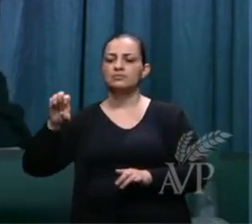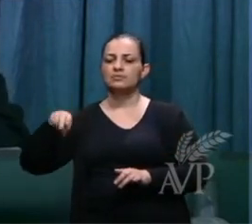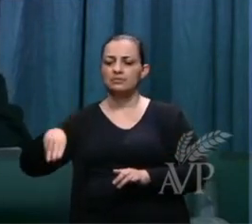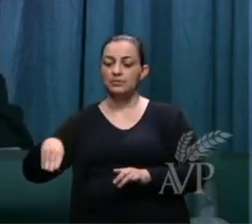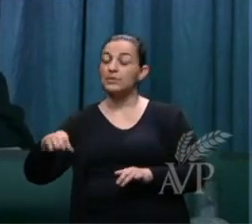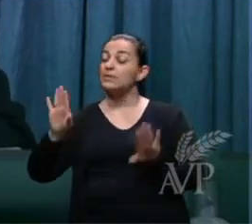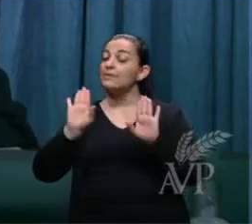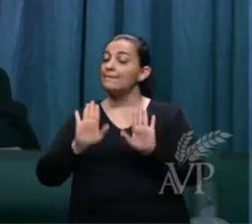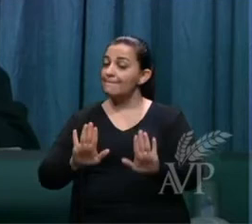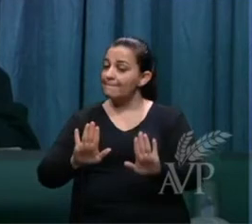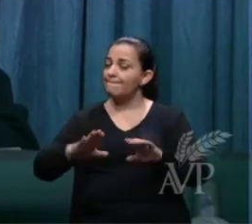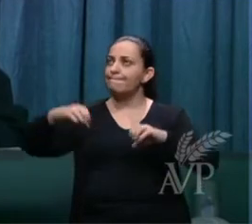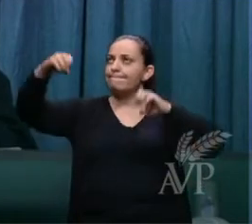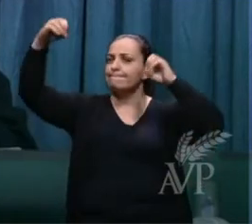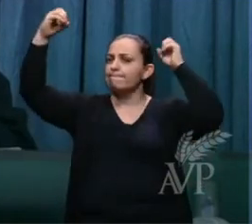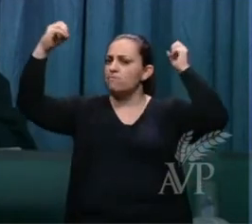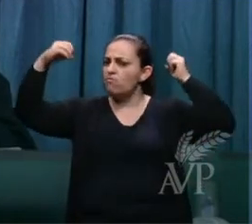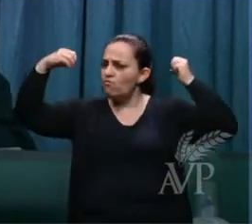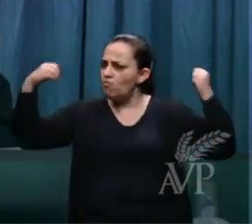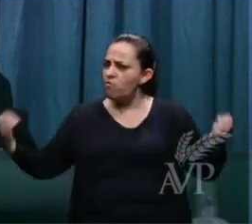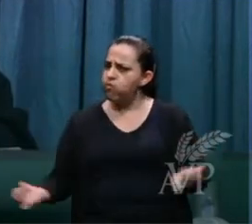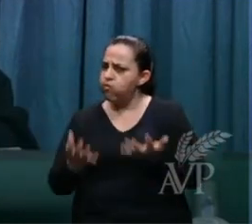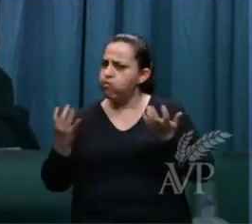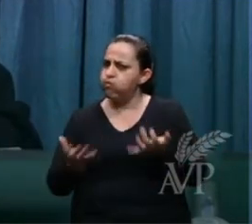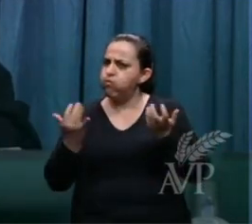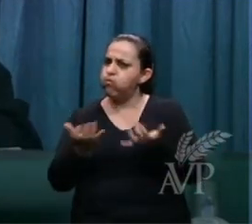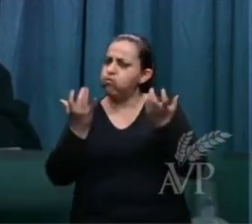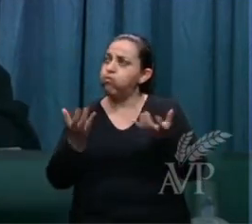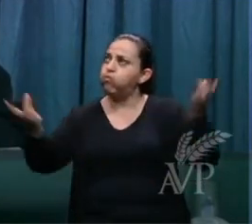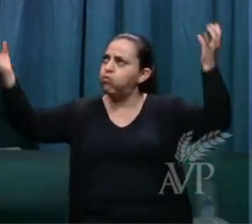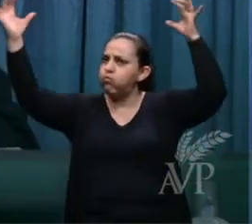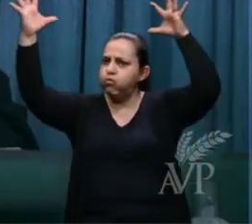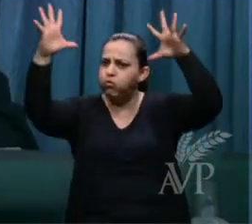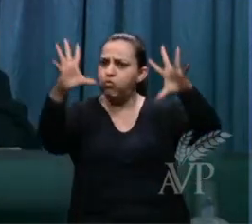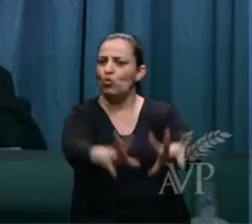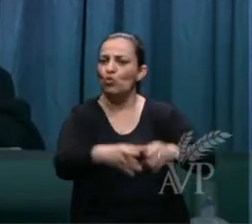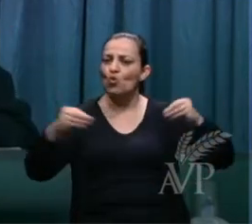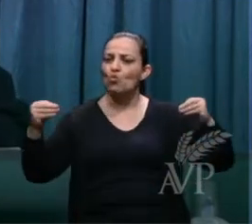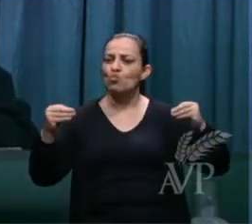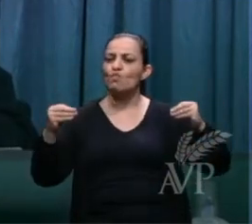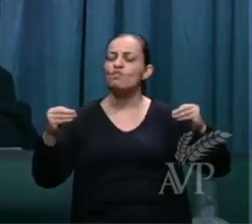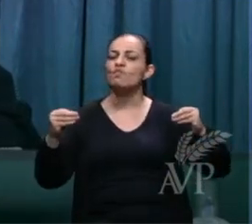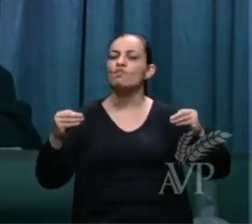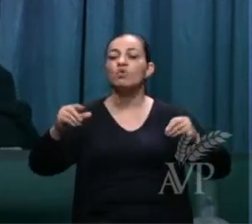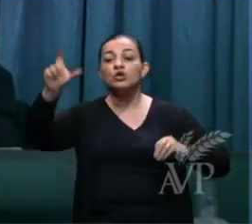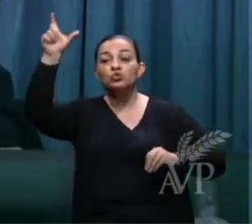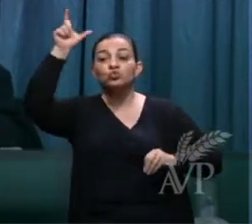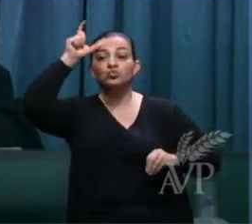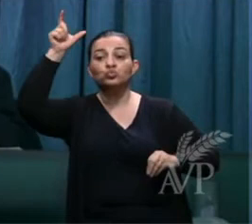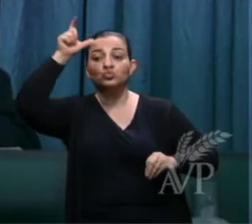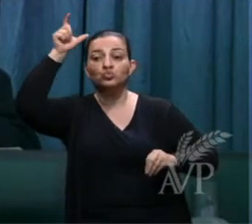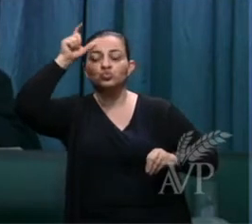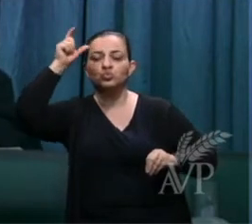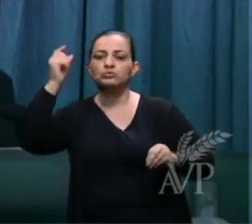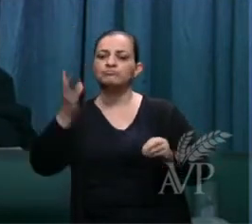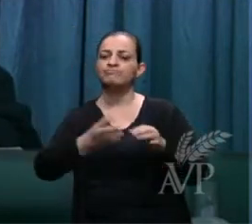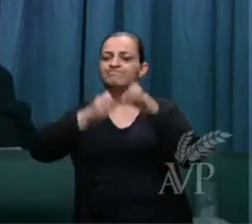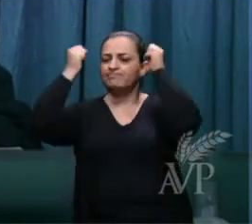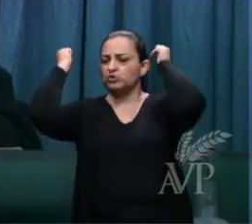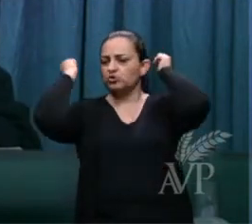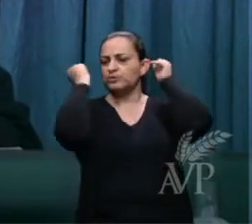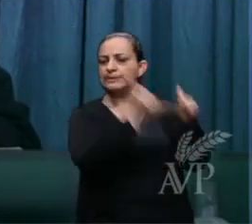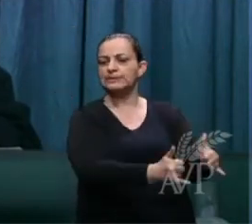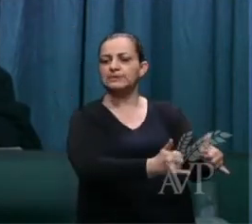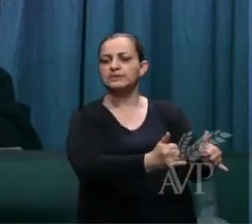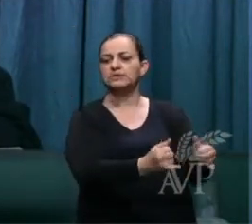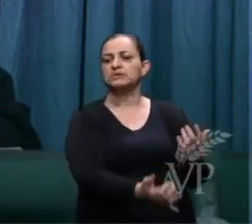céu e os devorou, e o diabo que os enganava foi lançado no lago